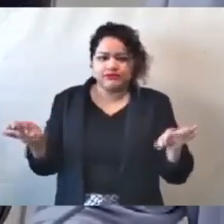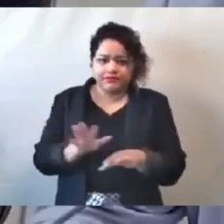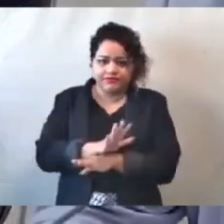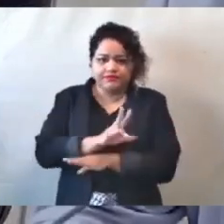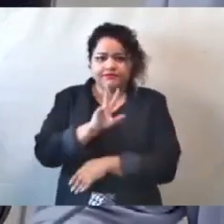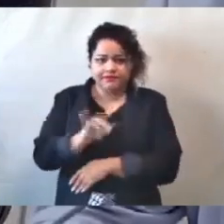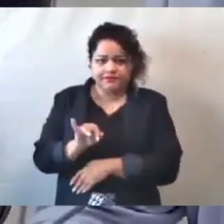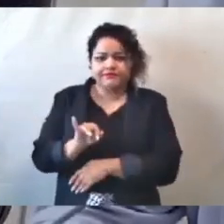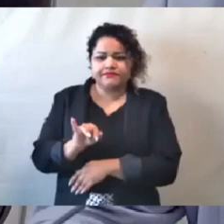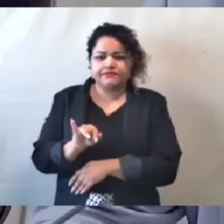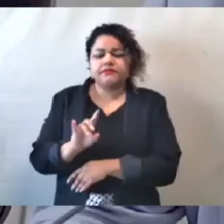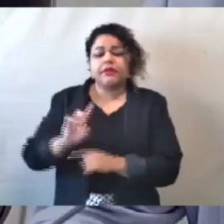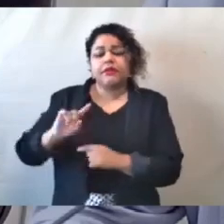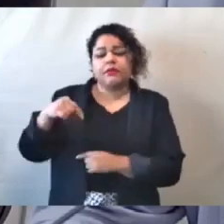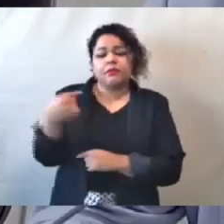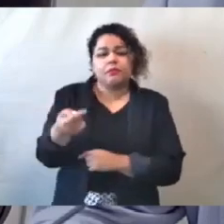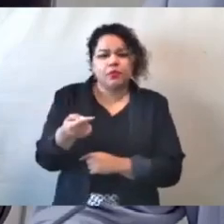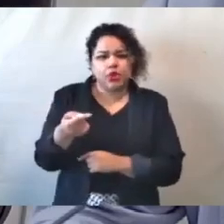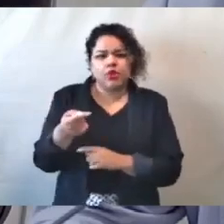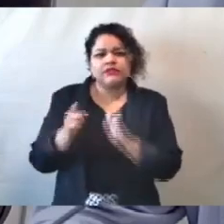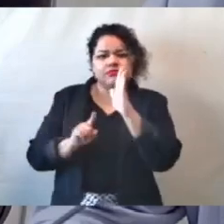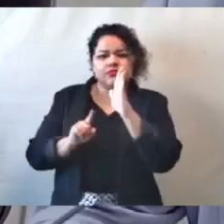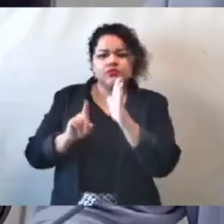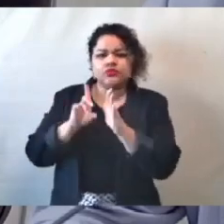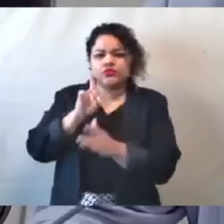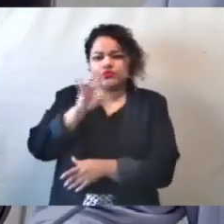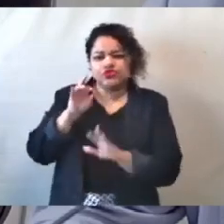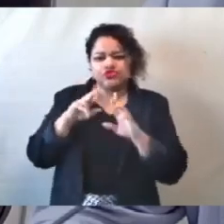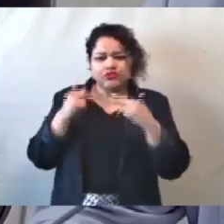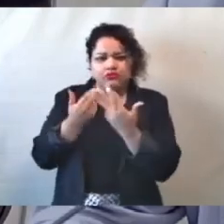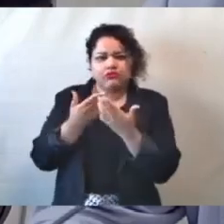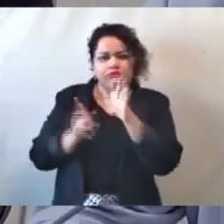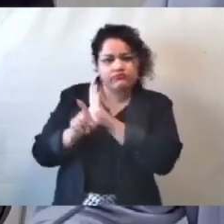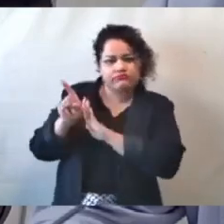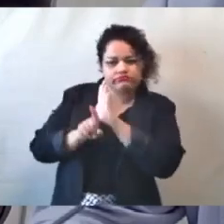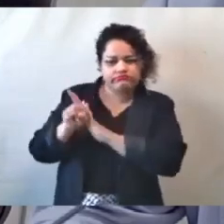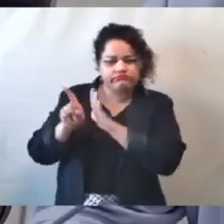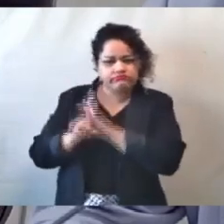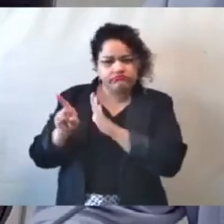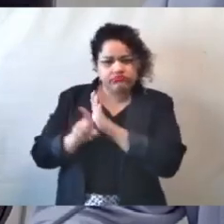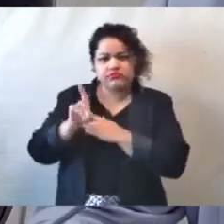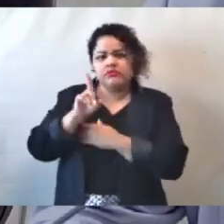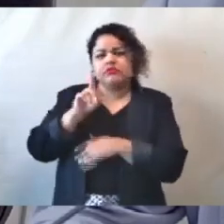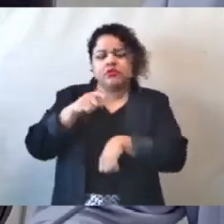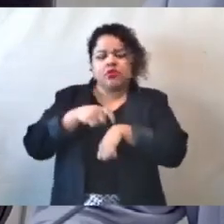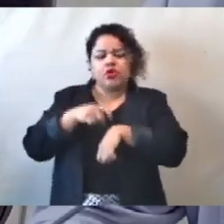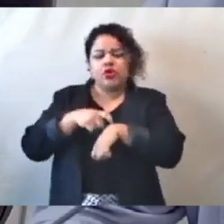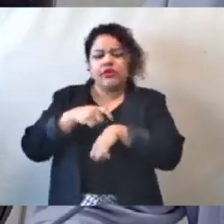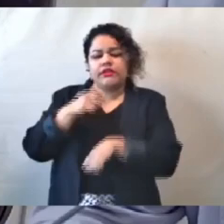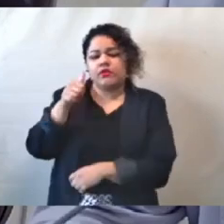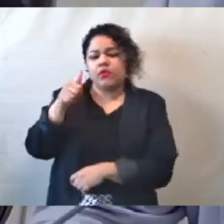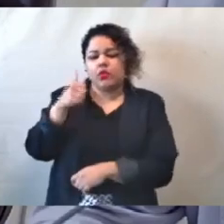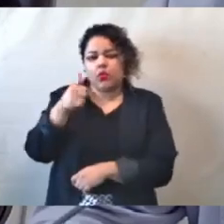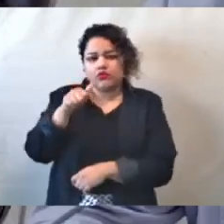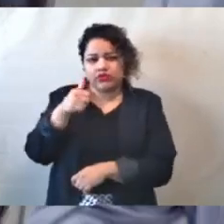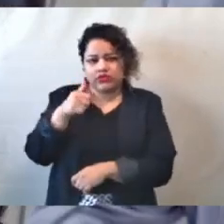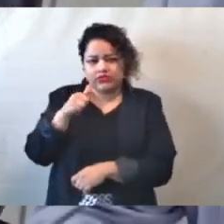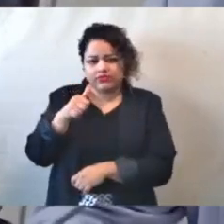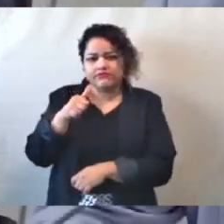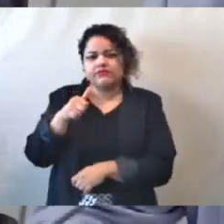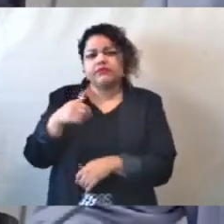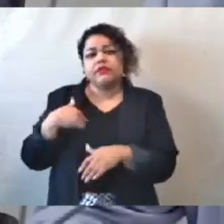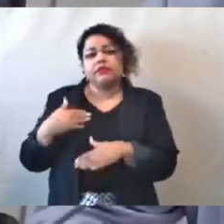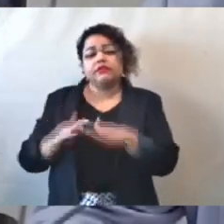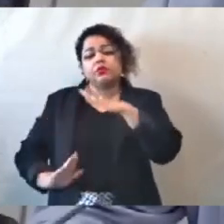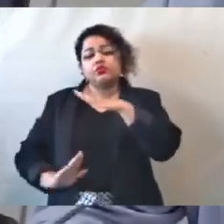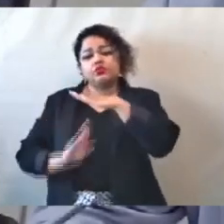nossa próxima oitiva está agendada para 11 horas, eu suspendo por 45